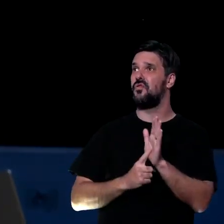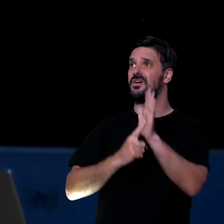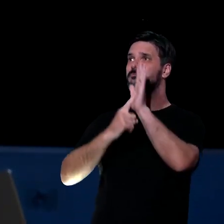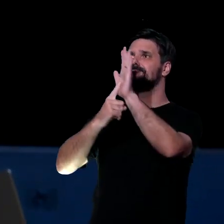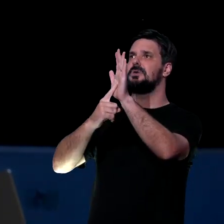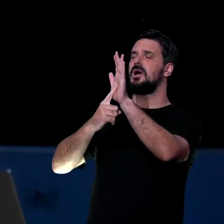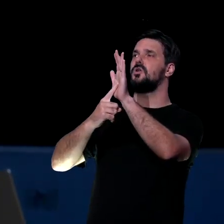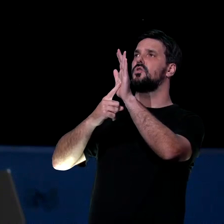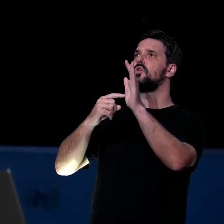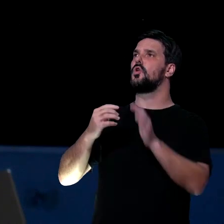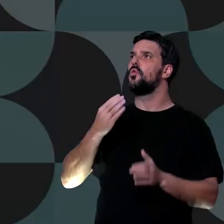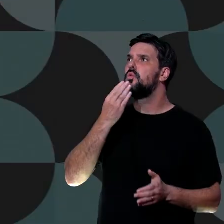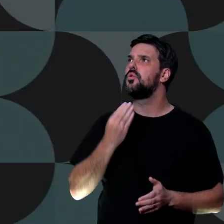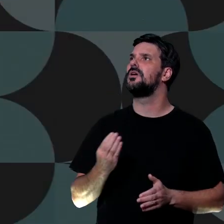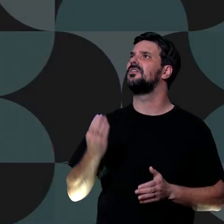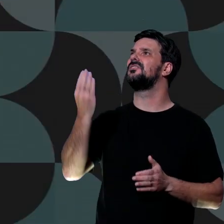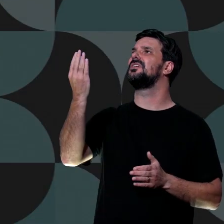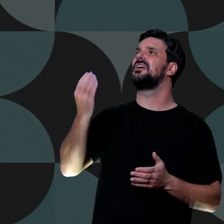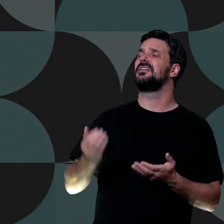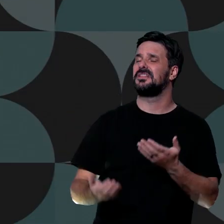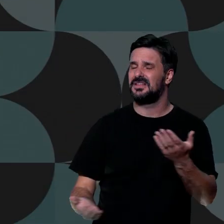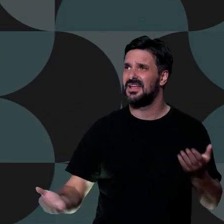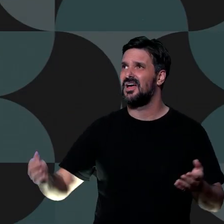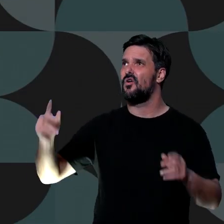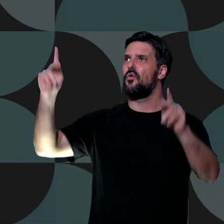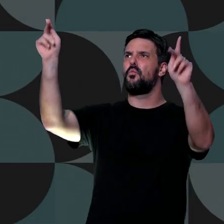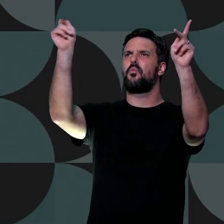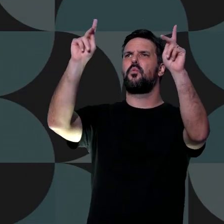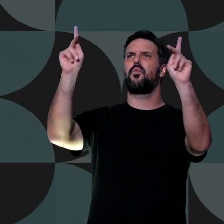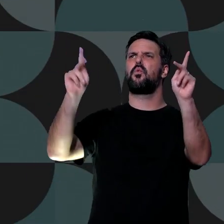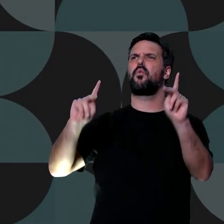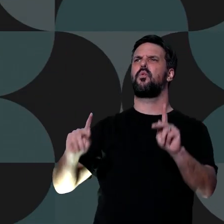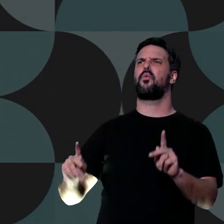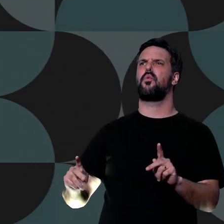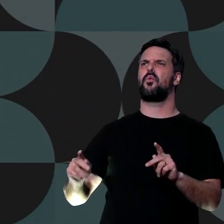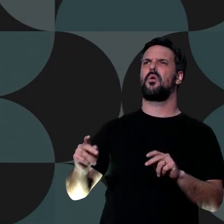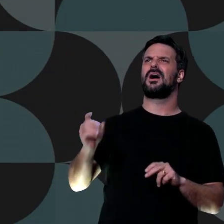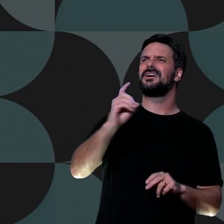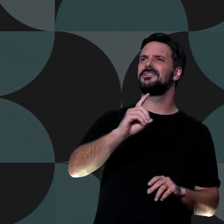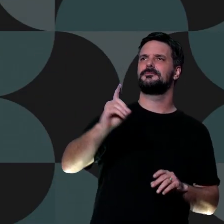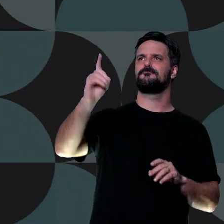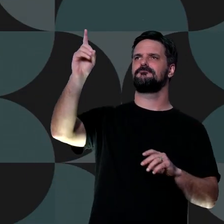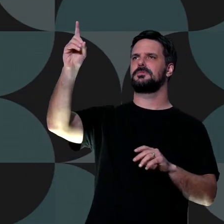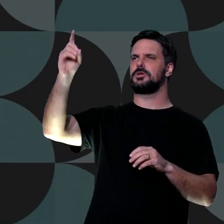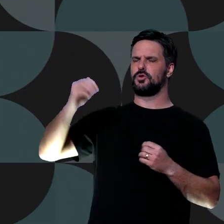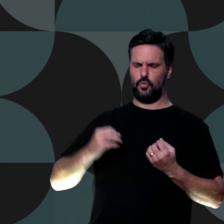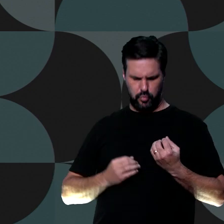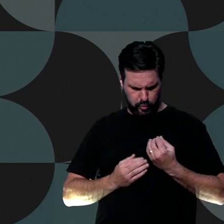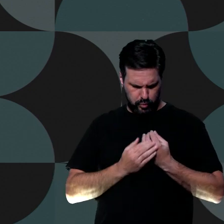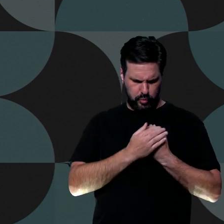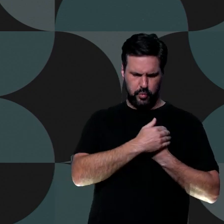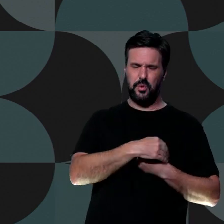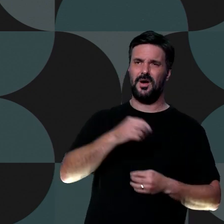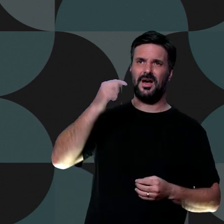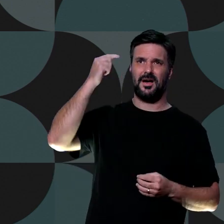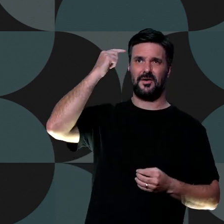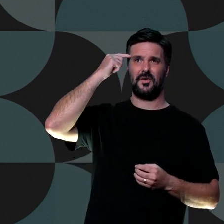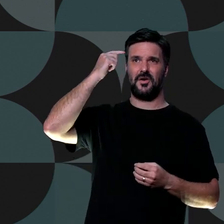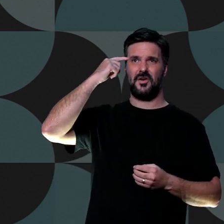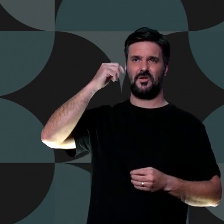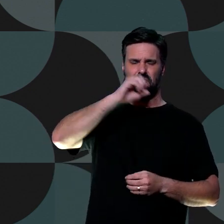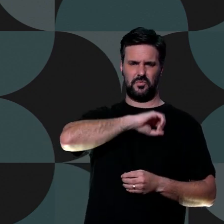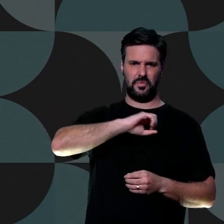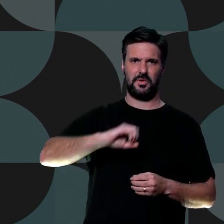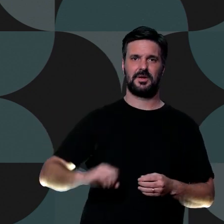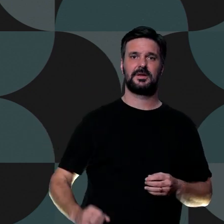seus pedidos a Deus. E a paz de Deus, que excede todo entendimento, guardará os seus corações e as suas mentes em Cristo